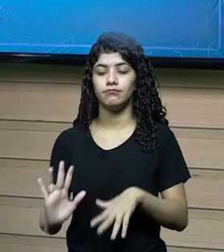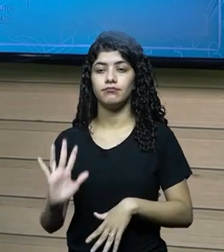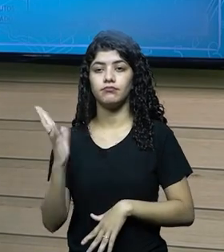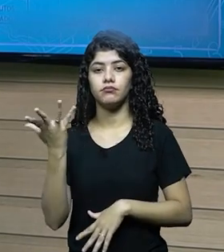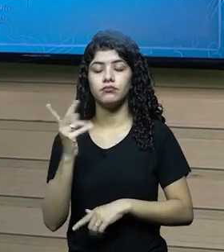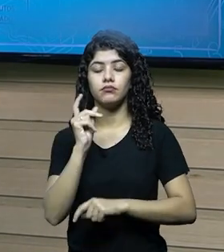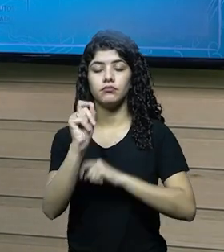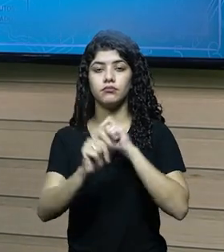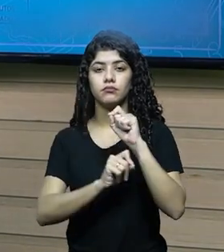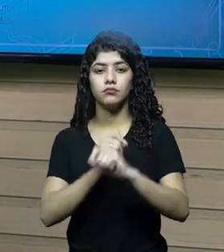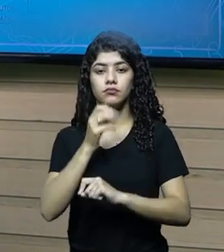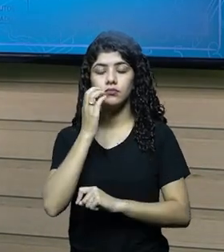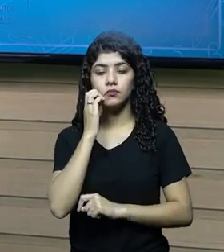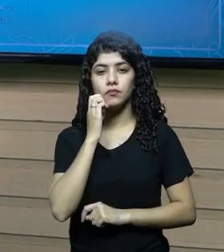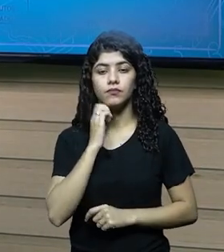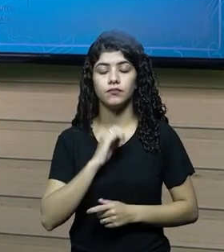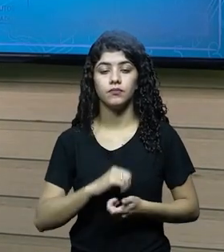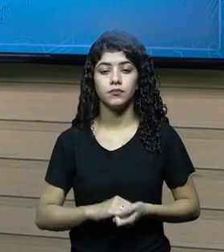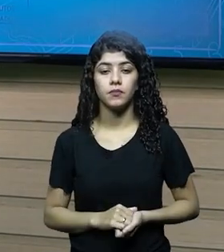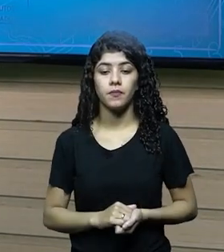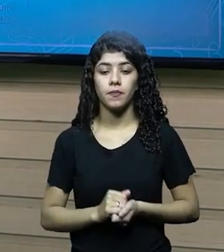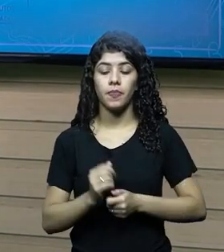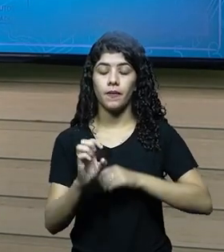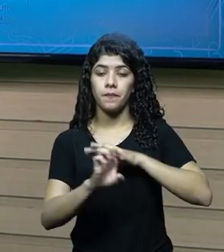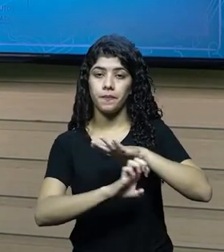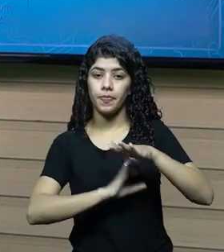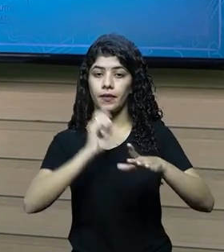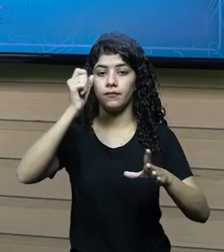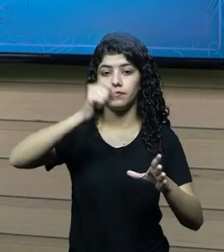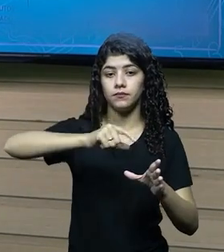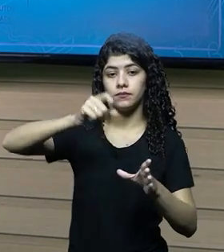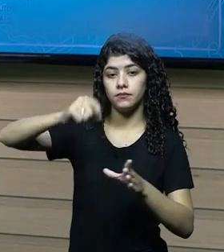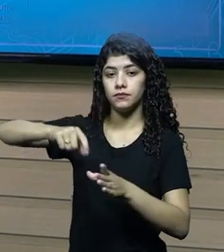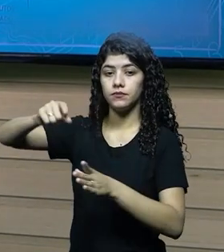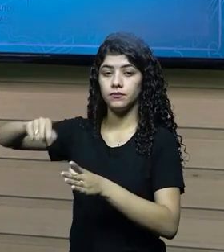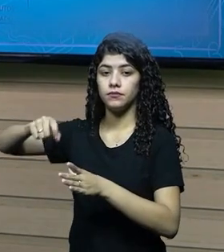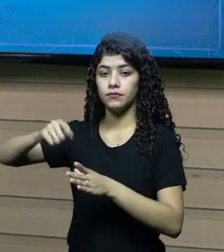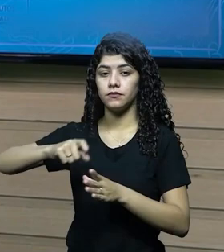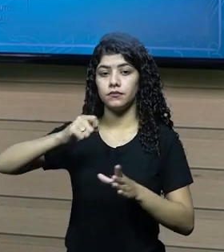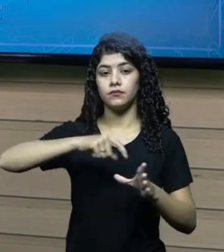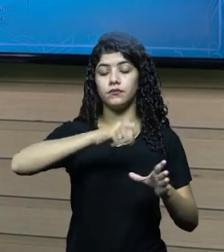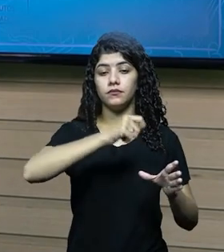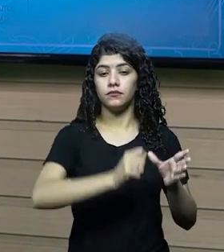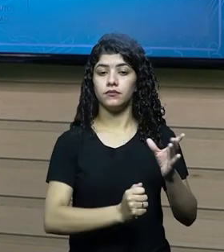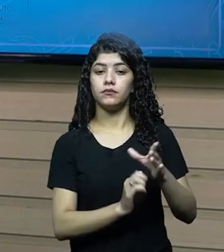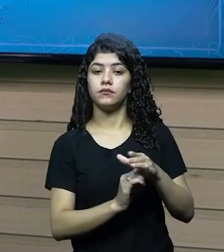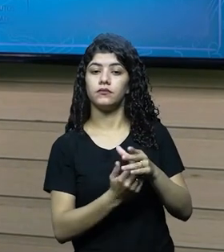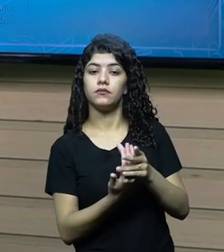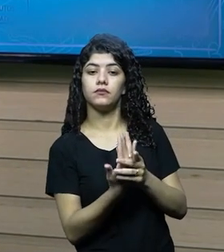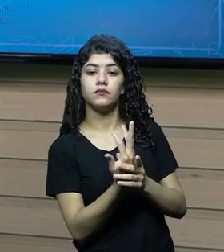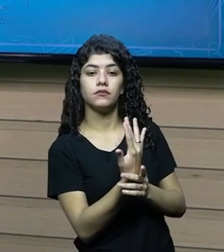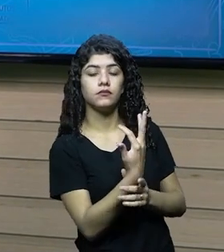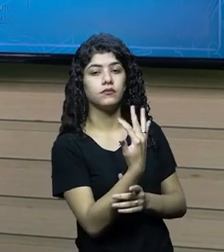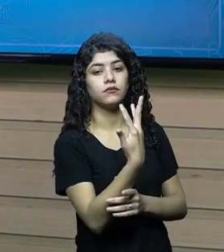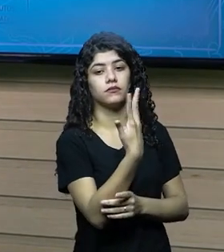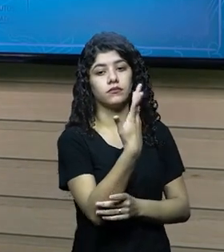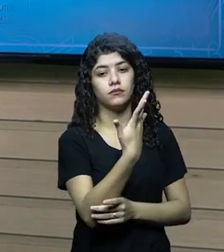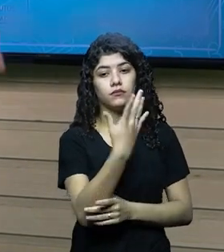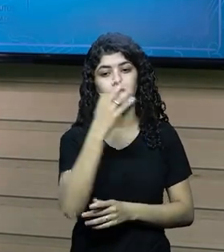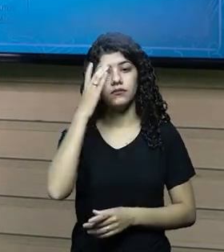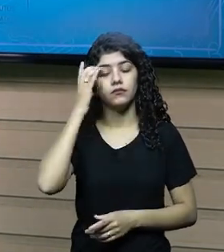que a empresa plantou, as mudas cresceram,